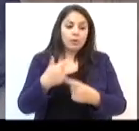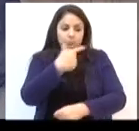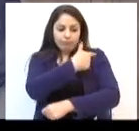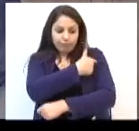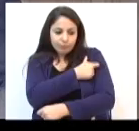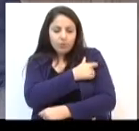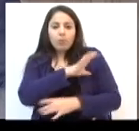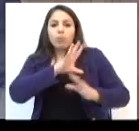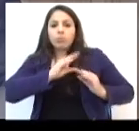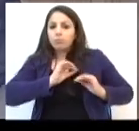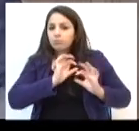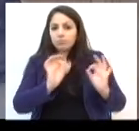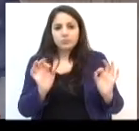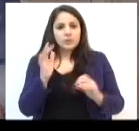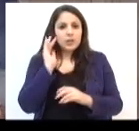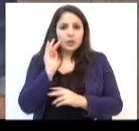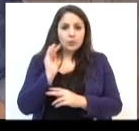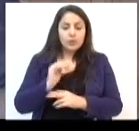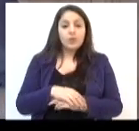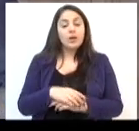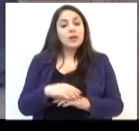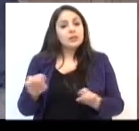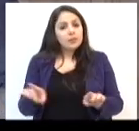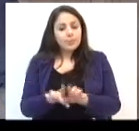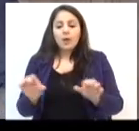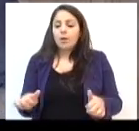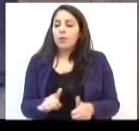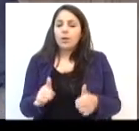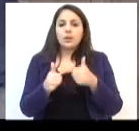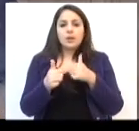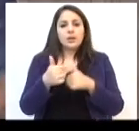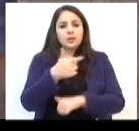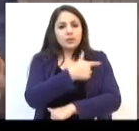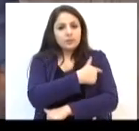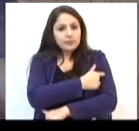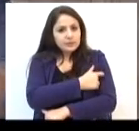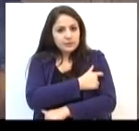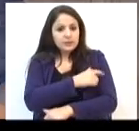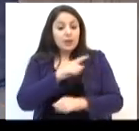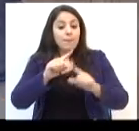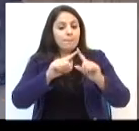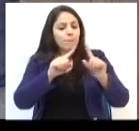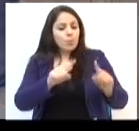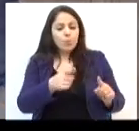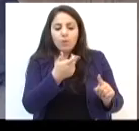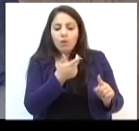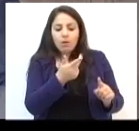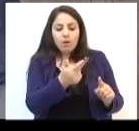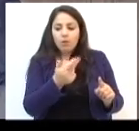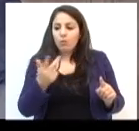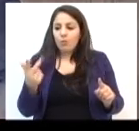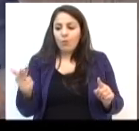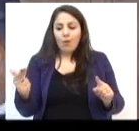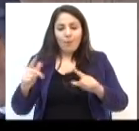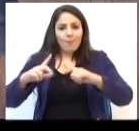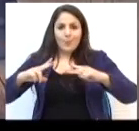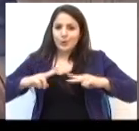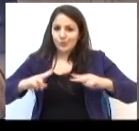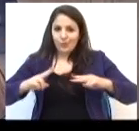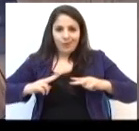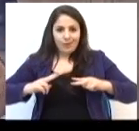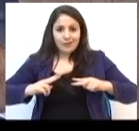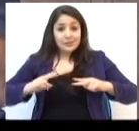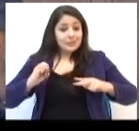imunizações. Então, a qualidade, sem dúvida alguma, das vacinas públicas é exatamente a mesma das